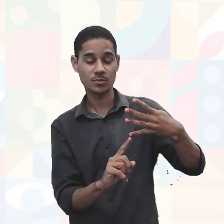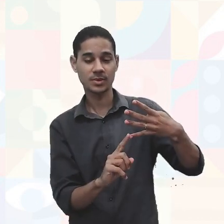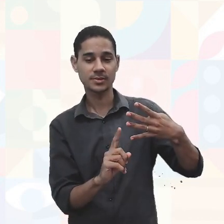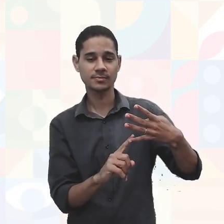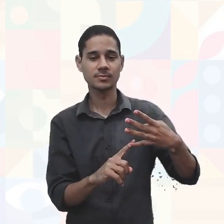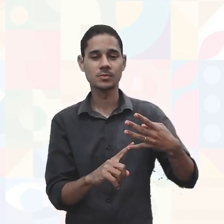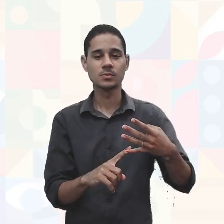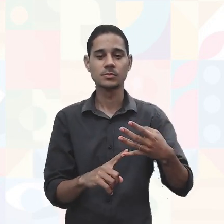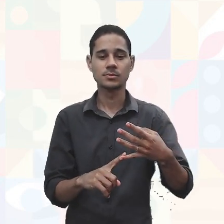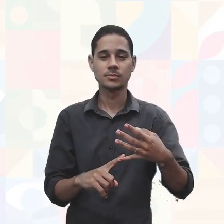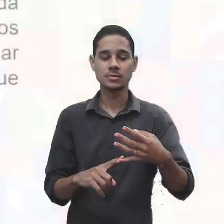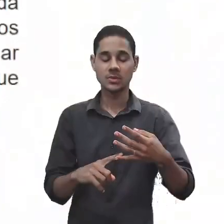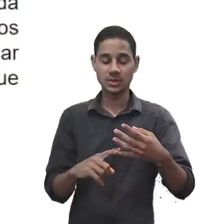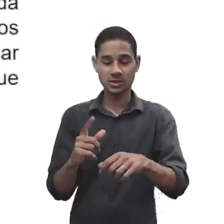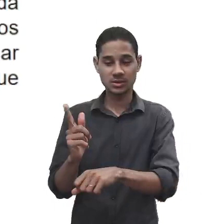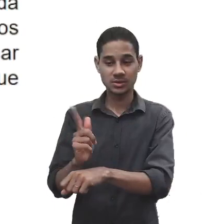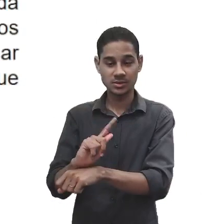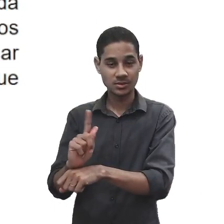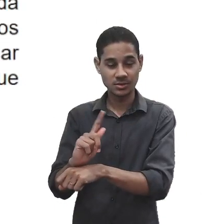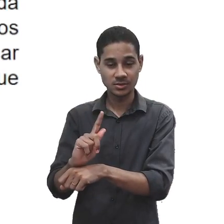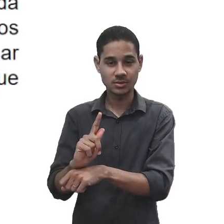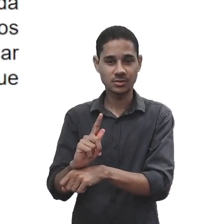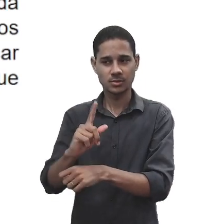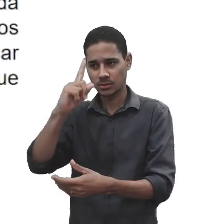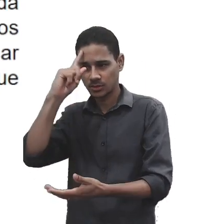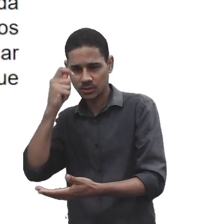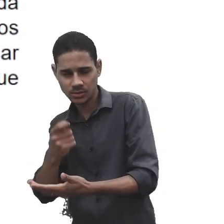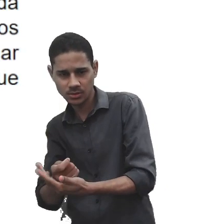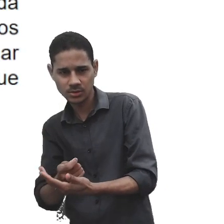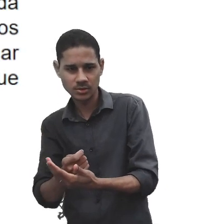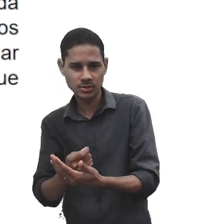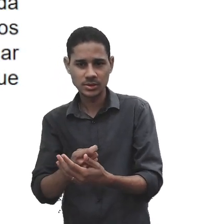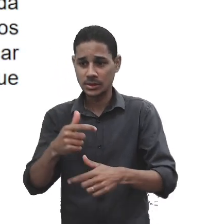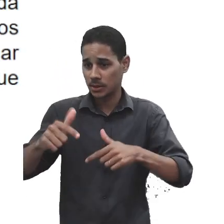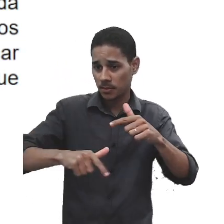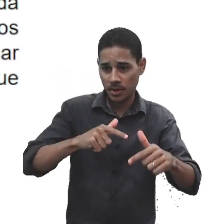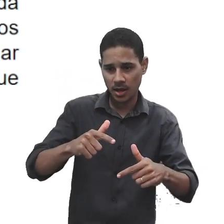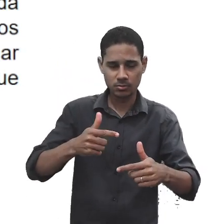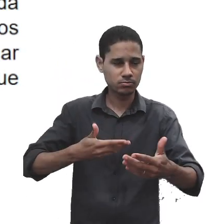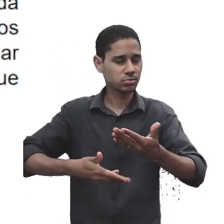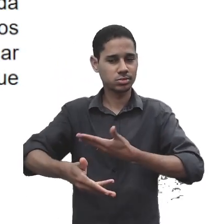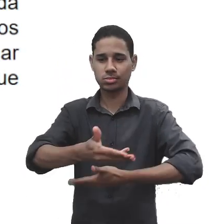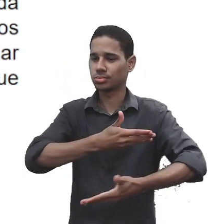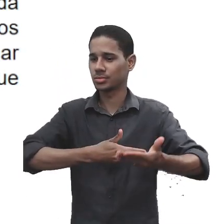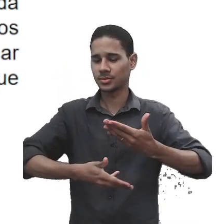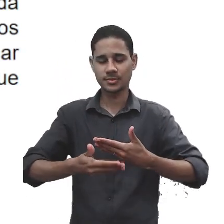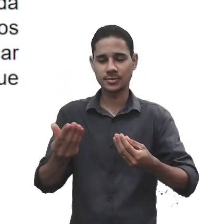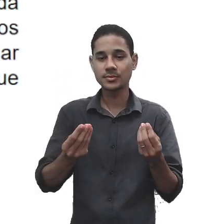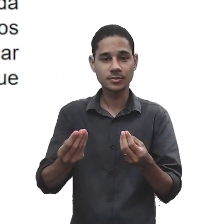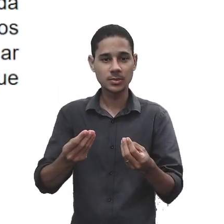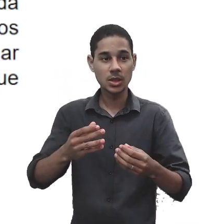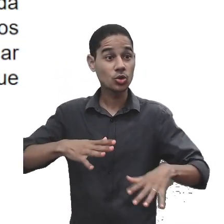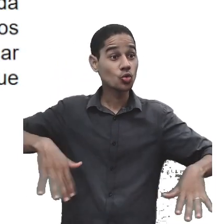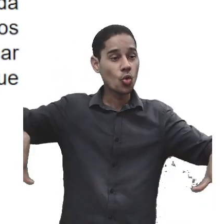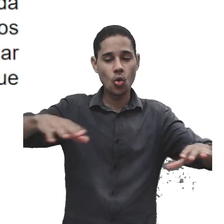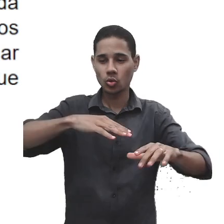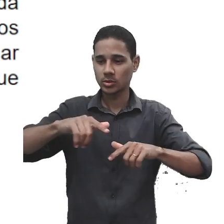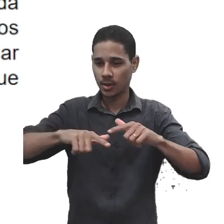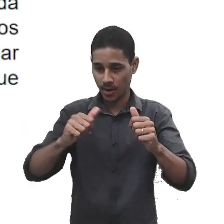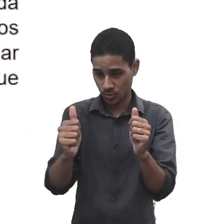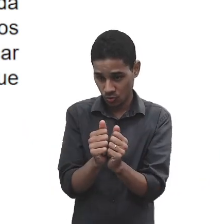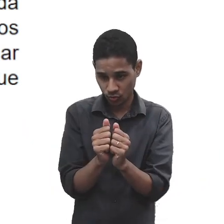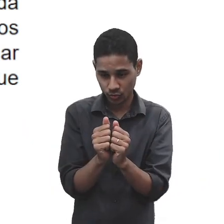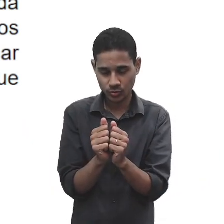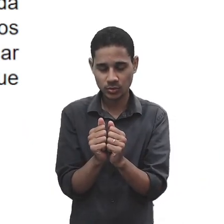gestão com decisões e ações compartilhadas. É o quê? É trabalhar com toda a equipe de colaboradores para